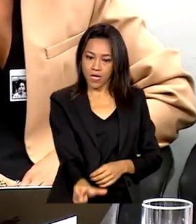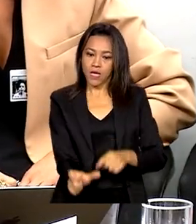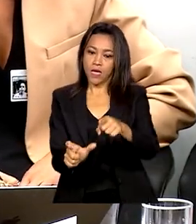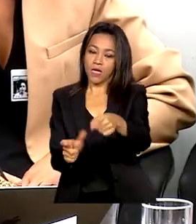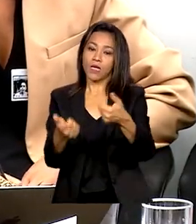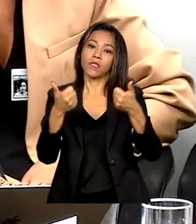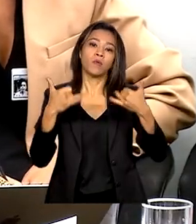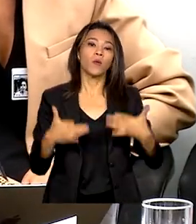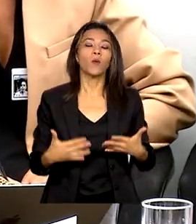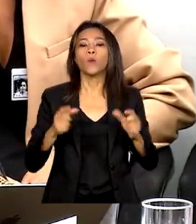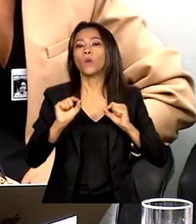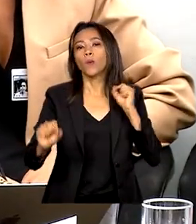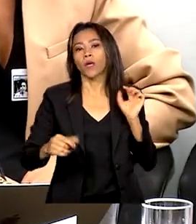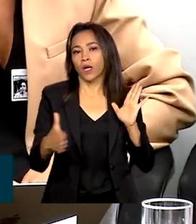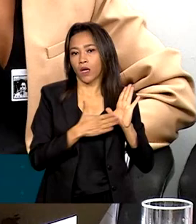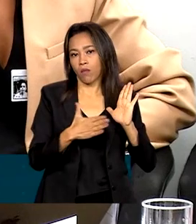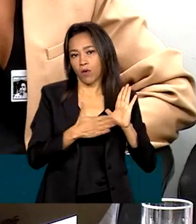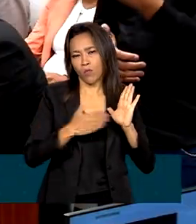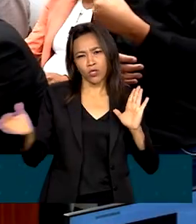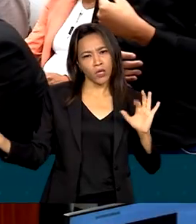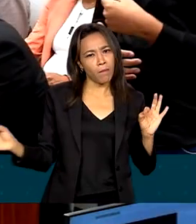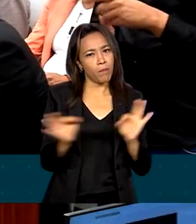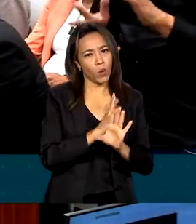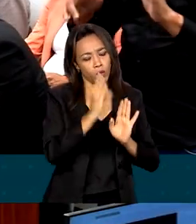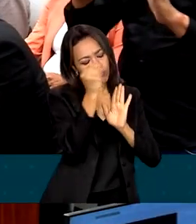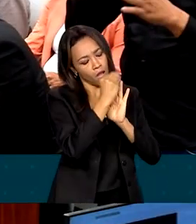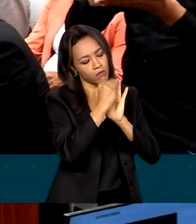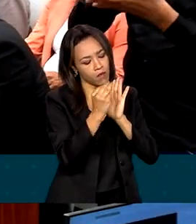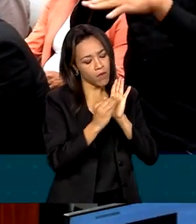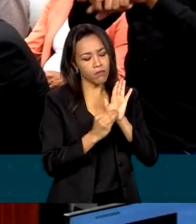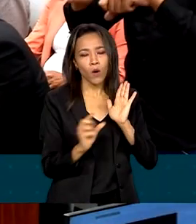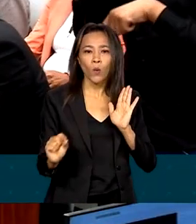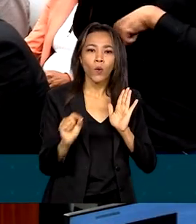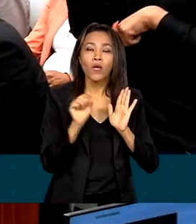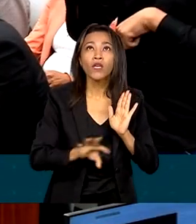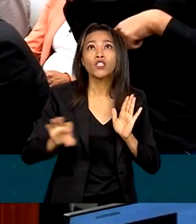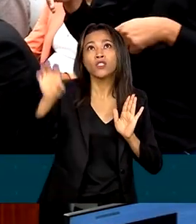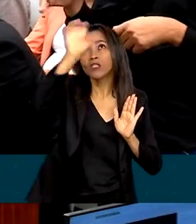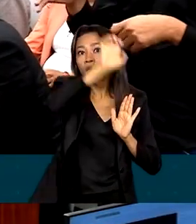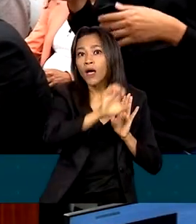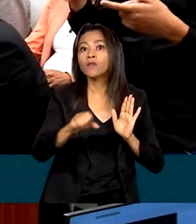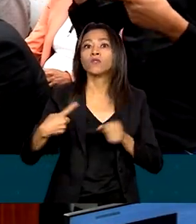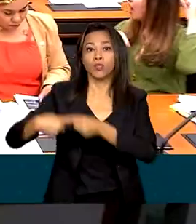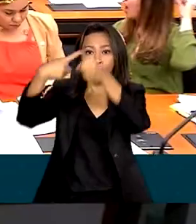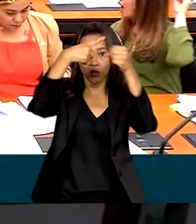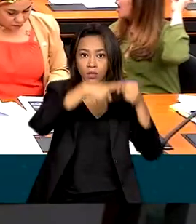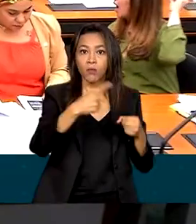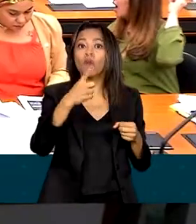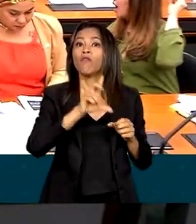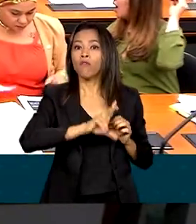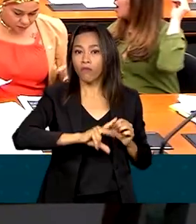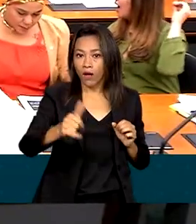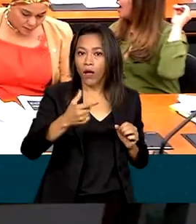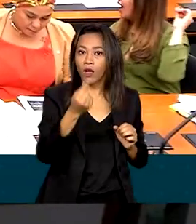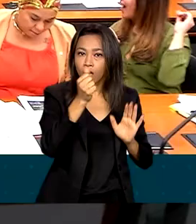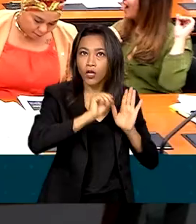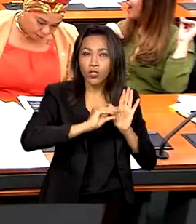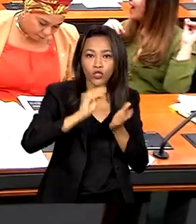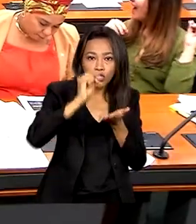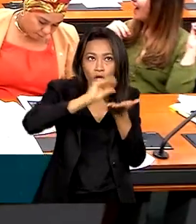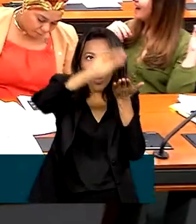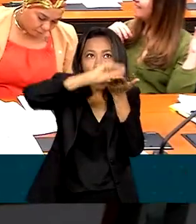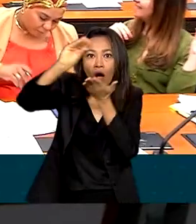adiantou que a proposta já está pronta e que estados e municípios vão receber recursos para concluir os